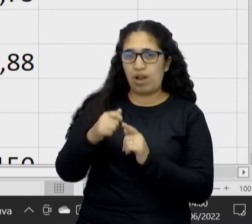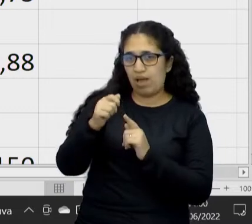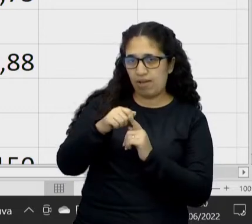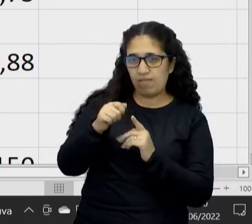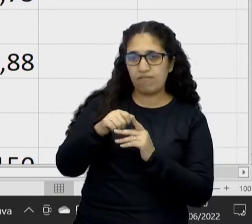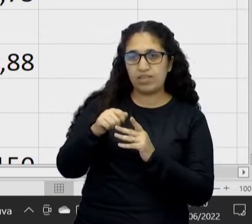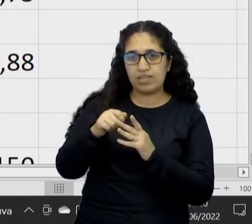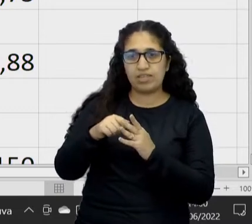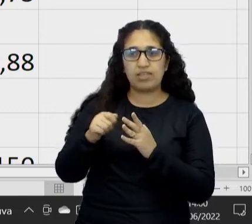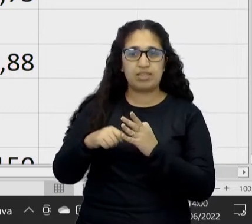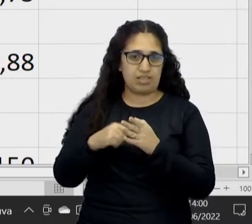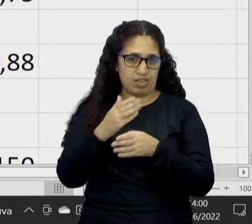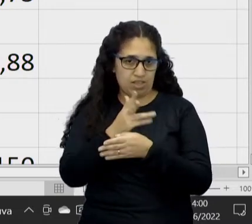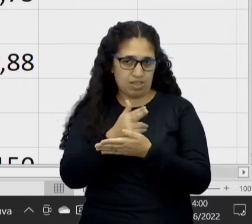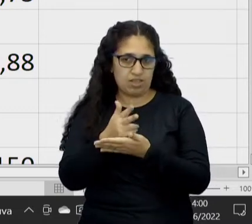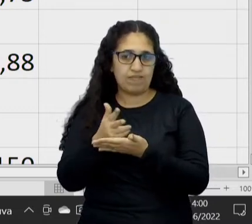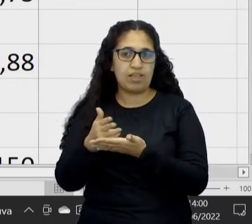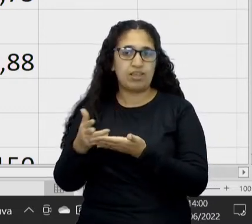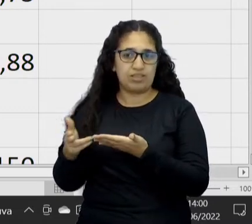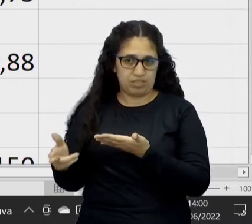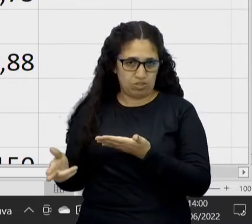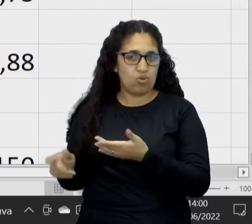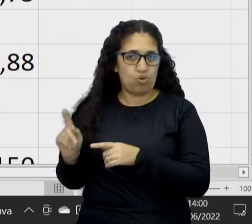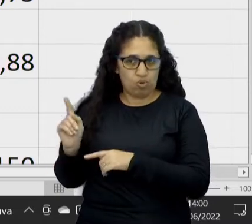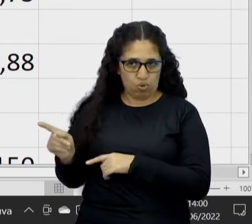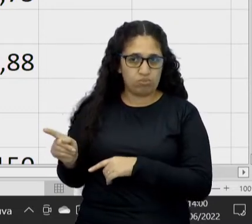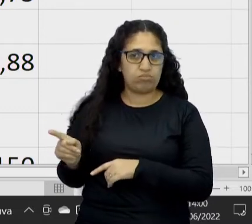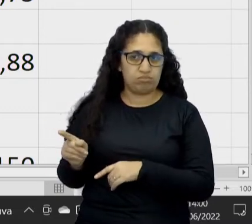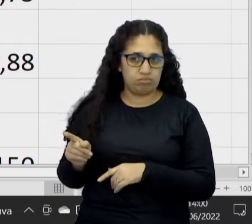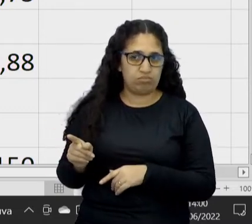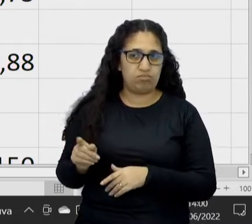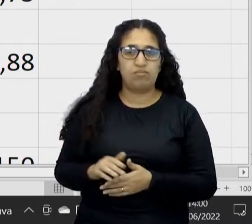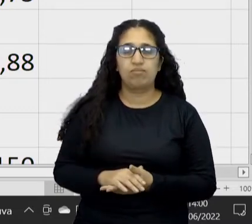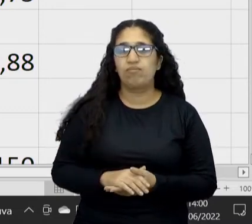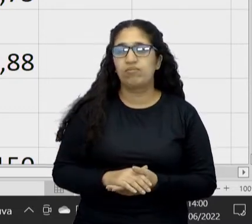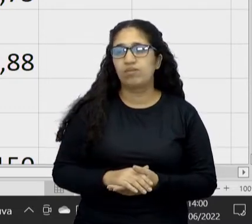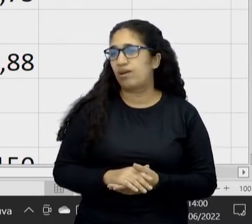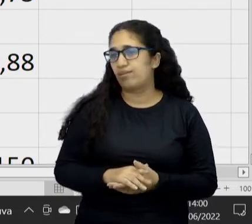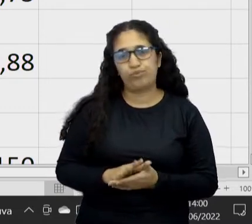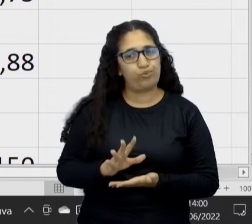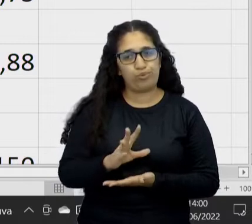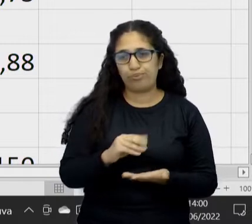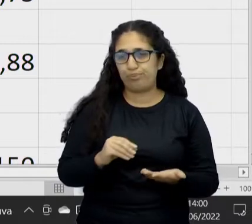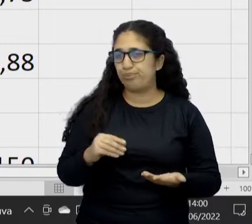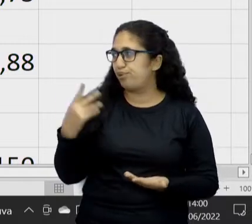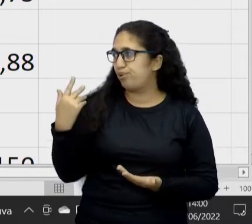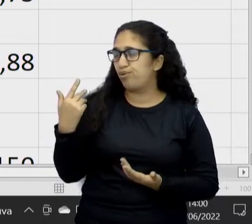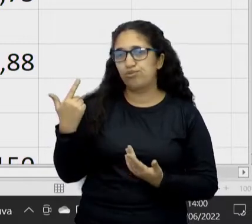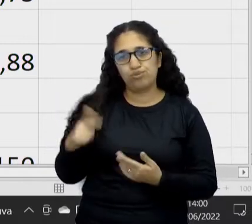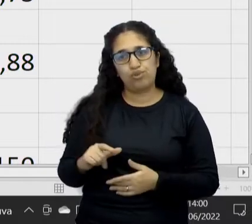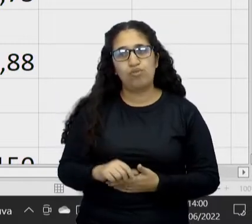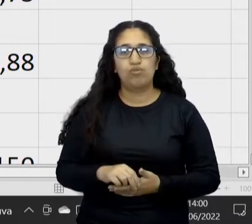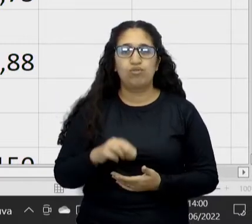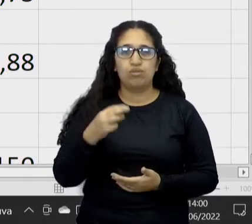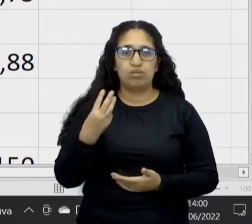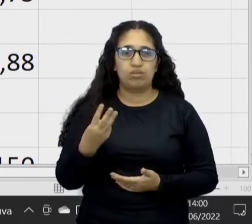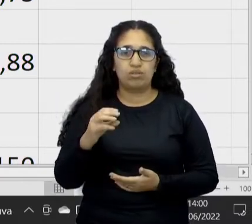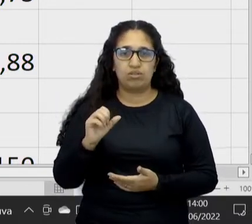fazer essa pergunta que não quer calar. Ai, não copiou a fórmula. Deixa eu colocar R$38.000.